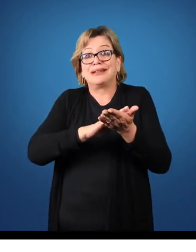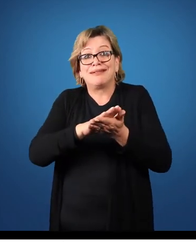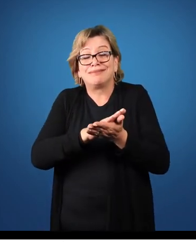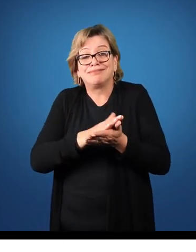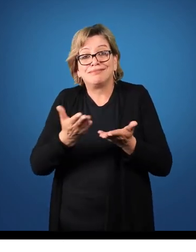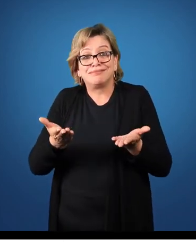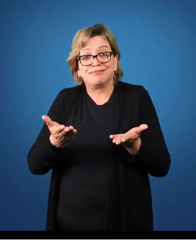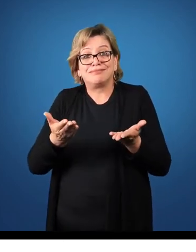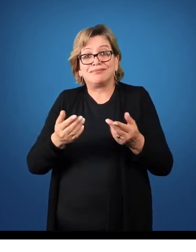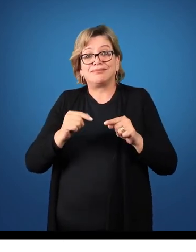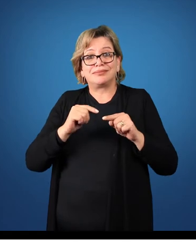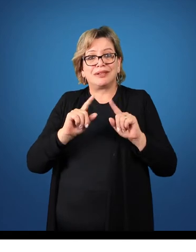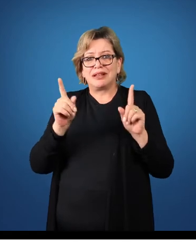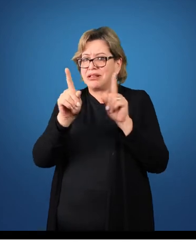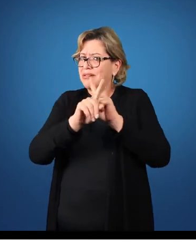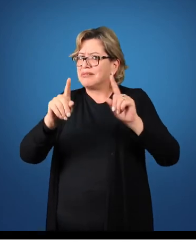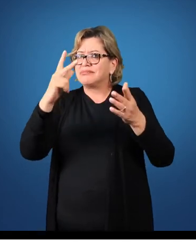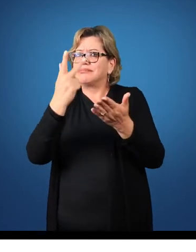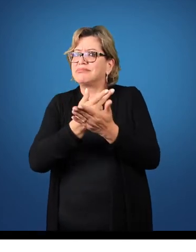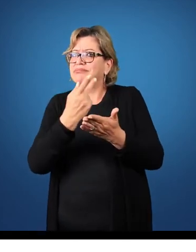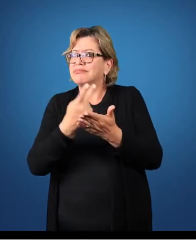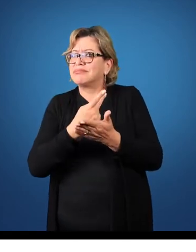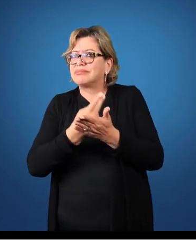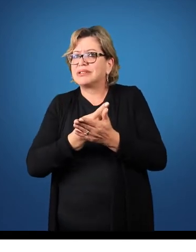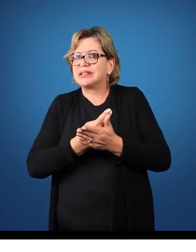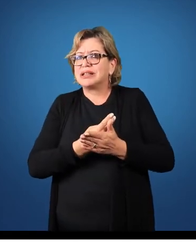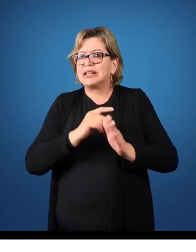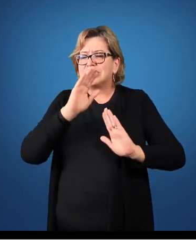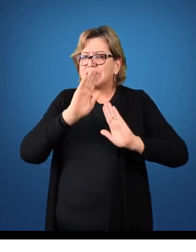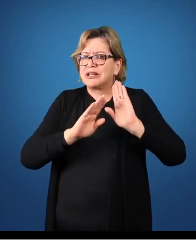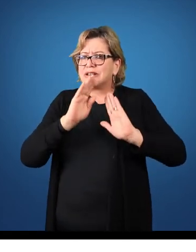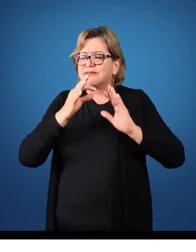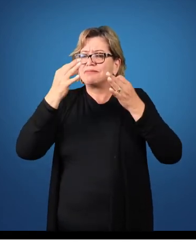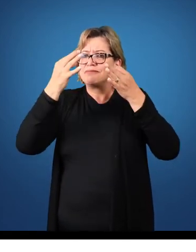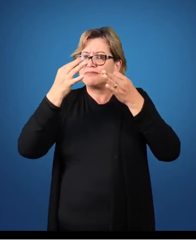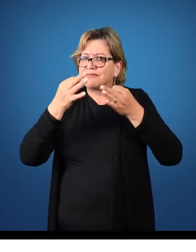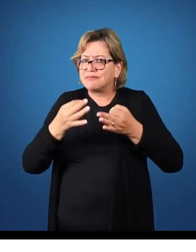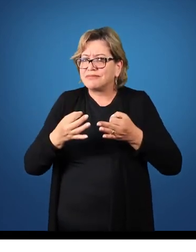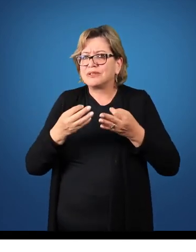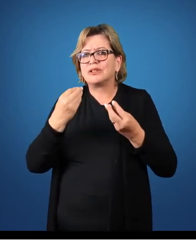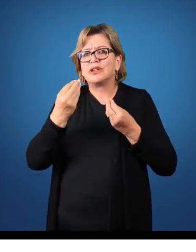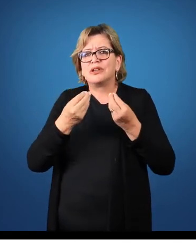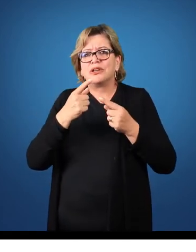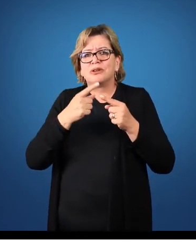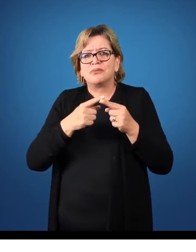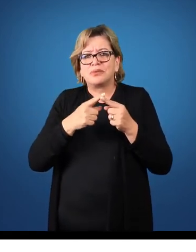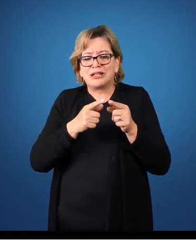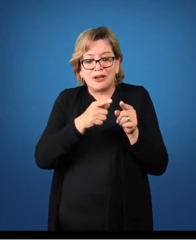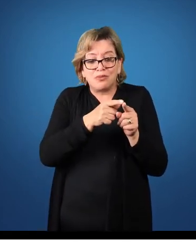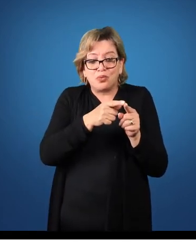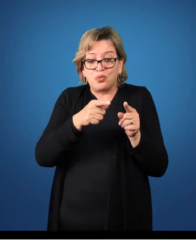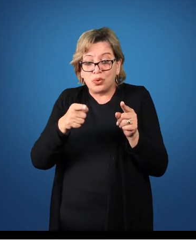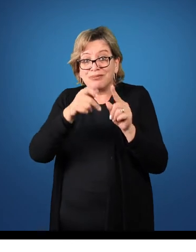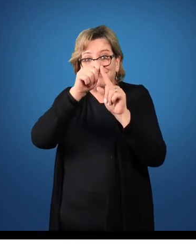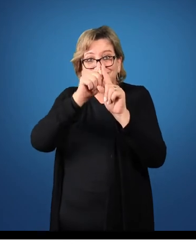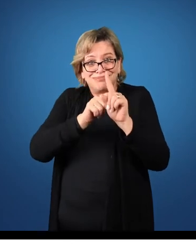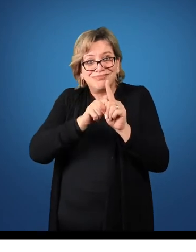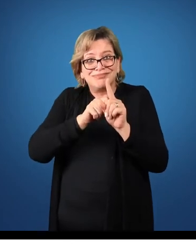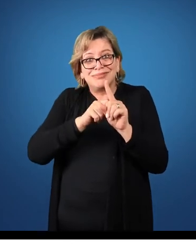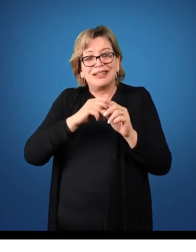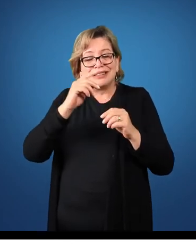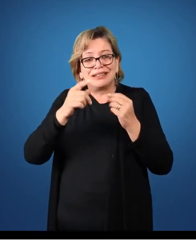clientes. Isso não está errado. Isso está extremamente certo, porque naquele período é que a